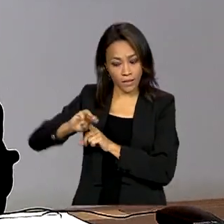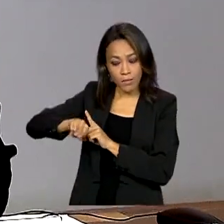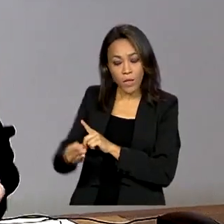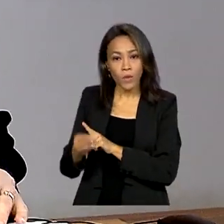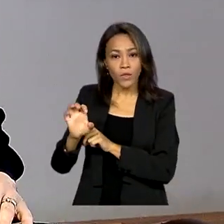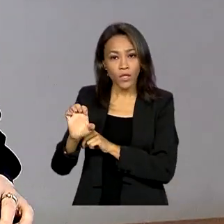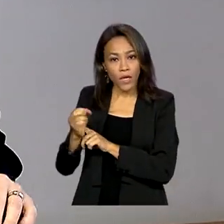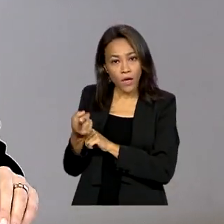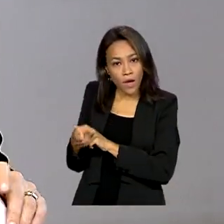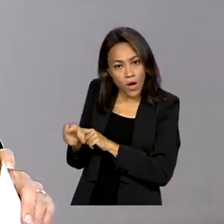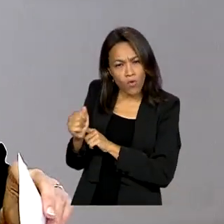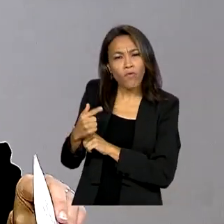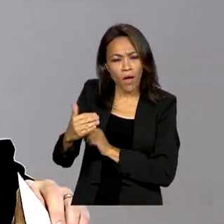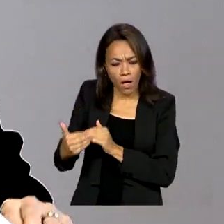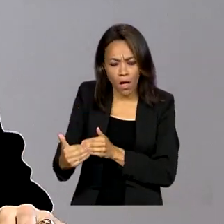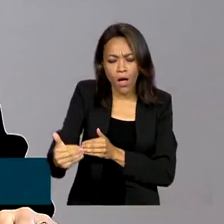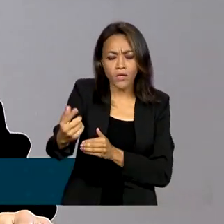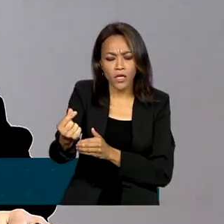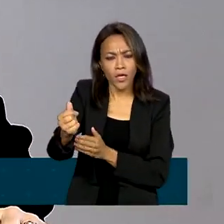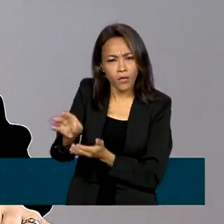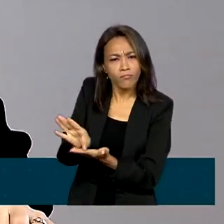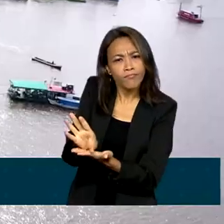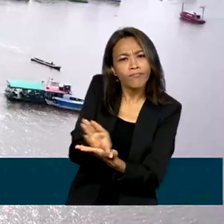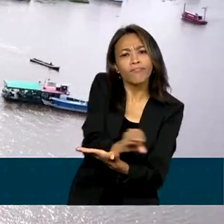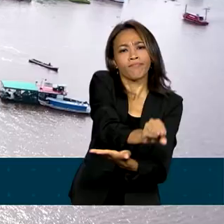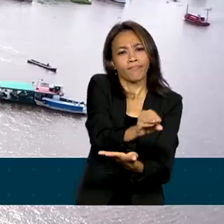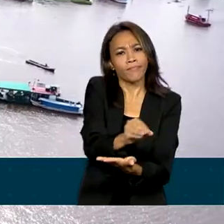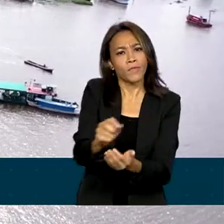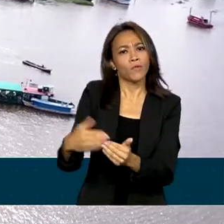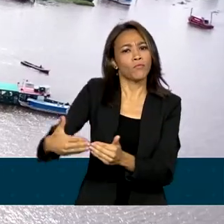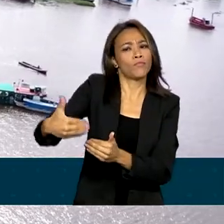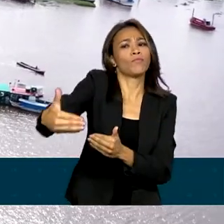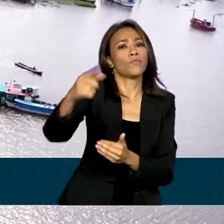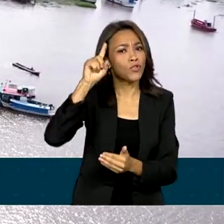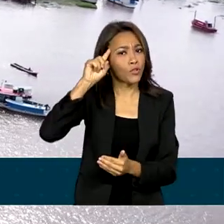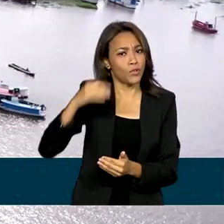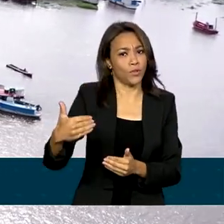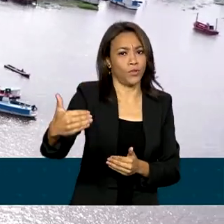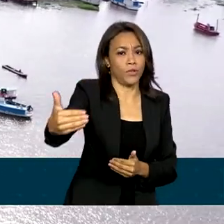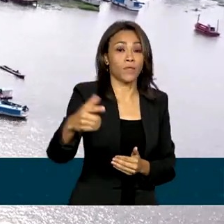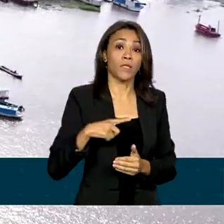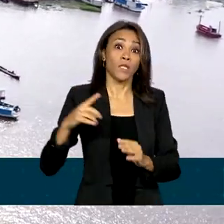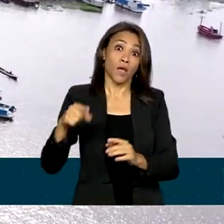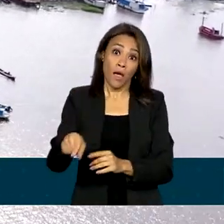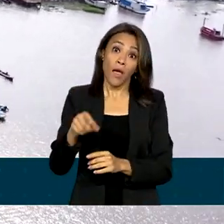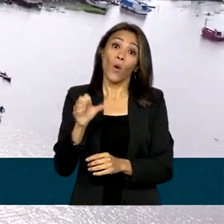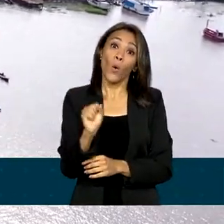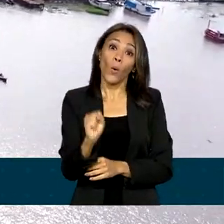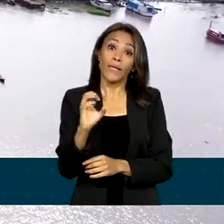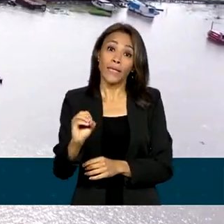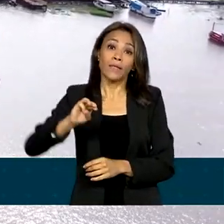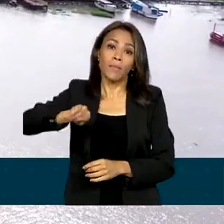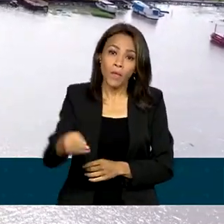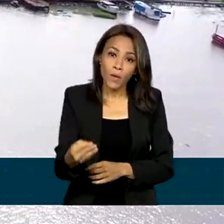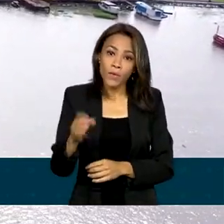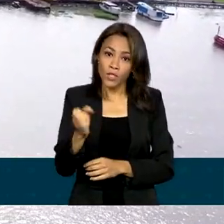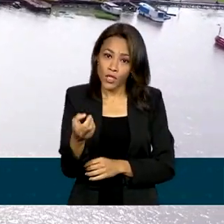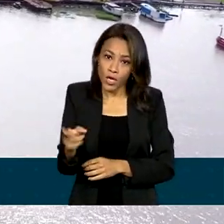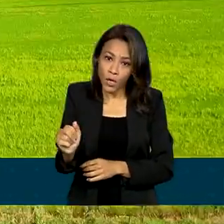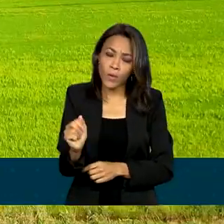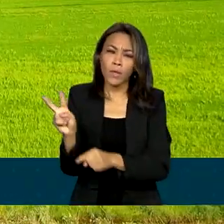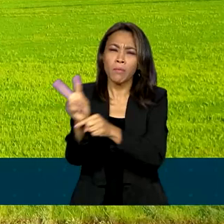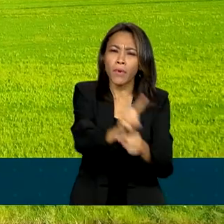devem ser liberados nos próximos dias. Inclui, por exemplo, 80 milhões de euros para linhas de